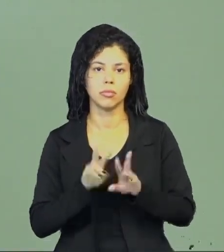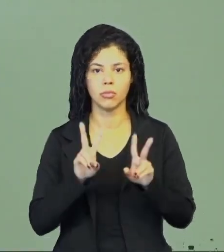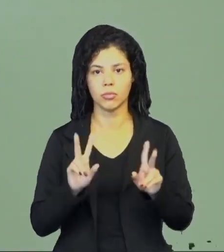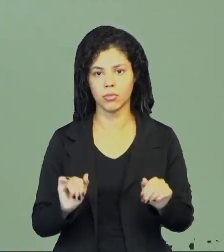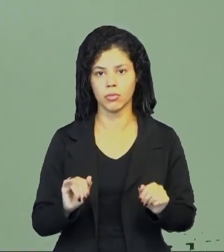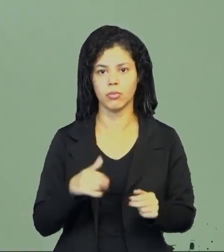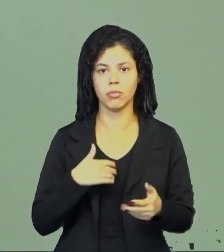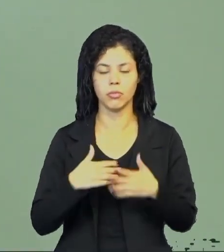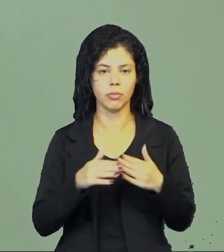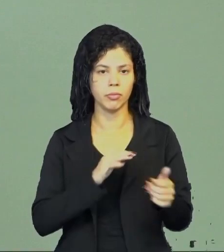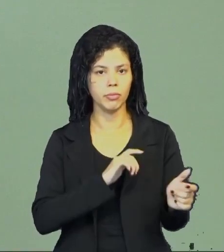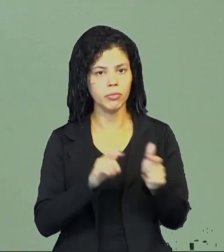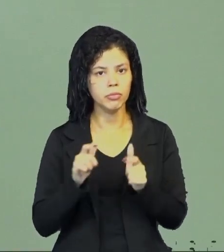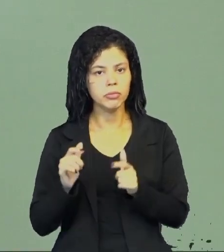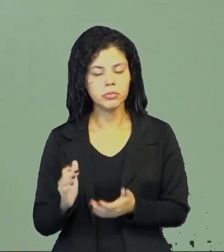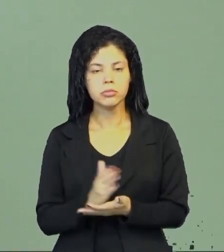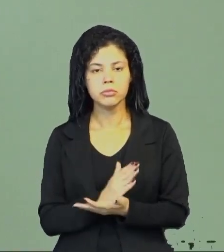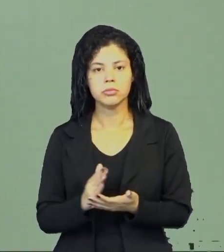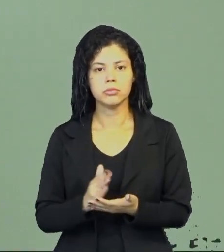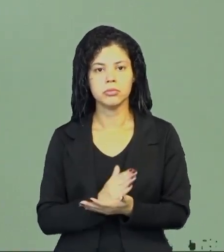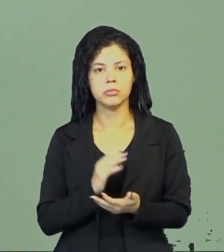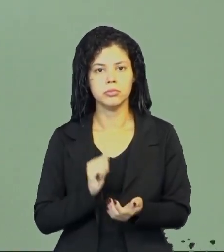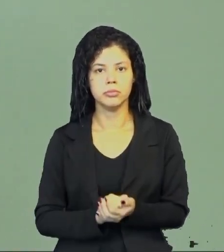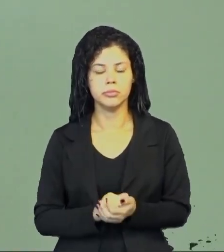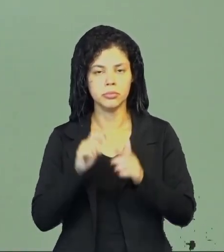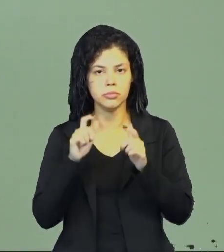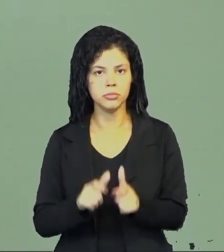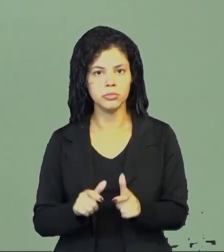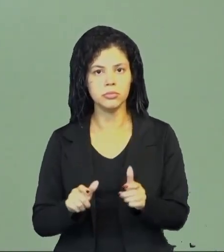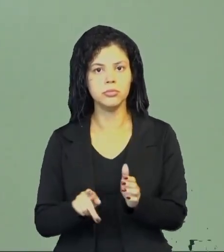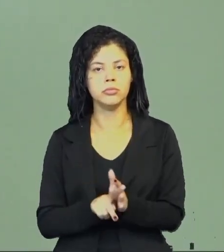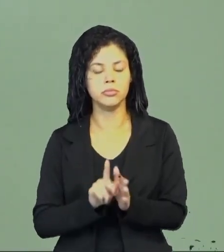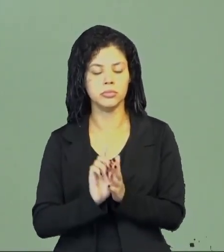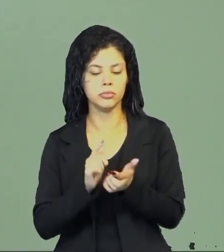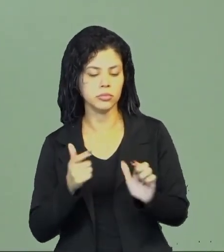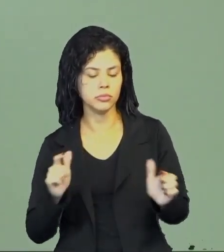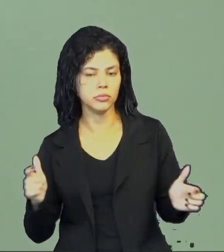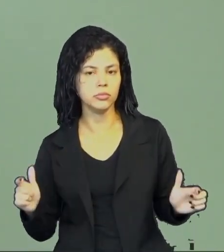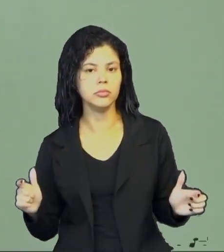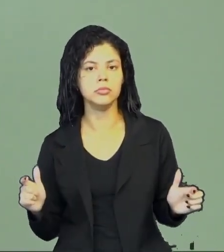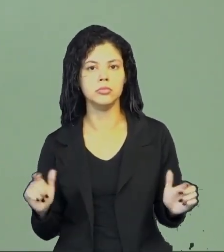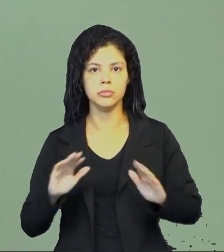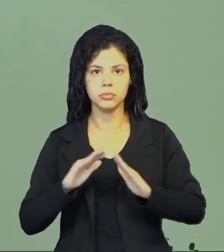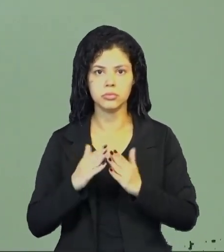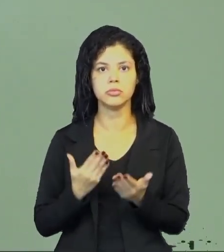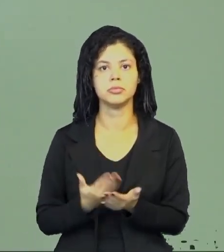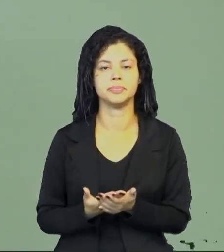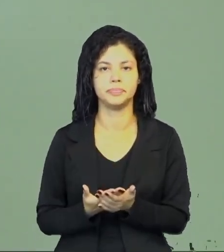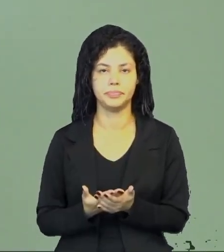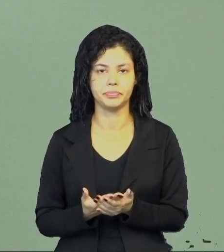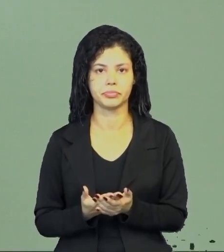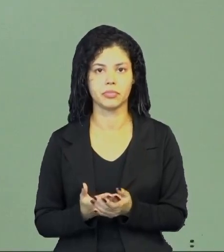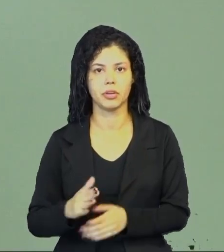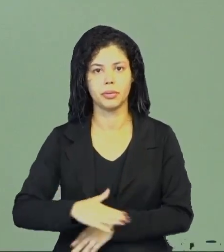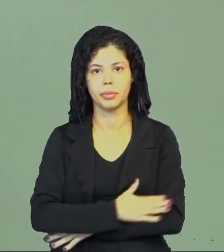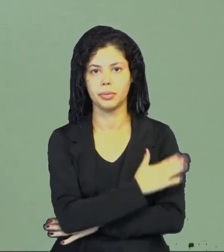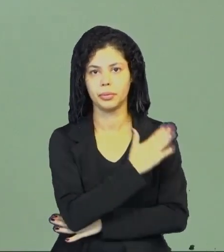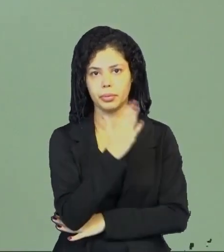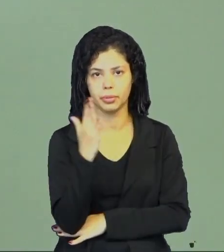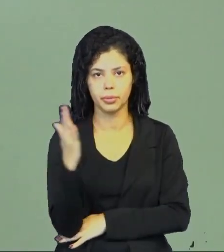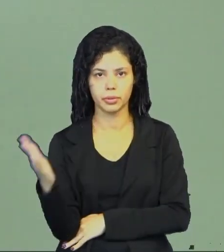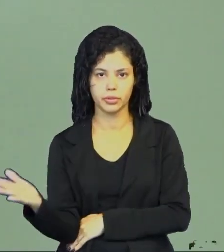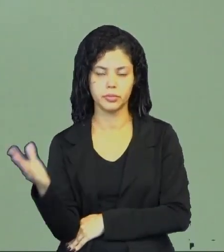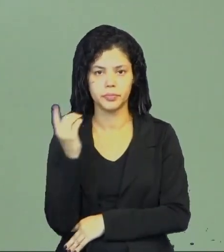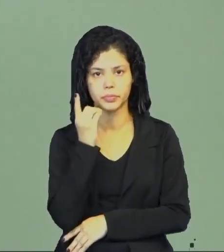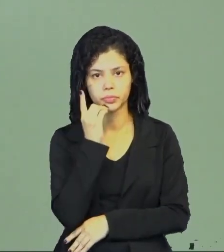depender de cada escola. Alguns têm espaços maiores, né, como as escolas de ensino integral, que o espaço é